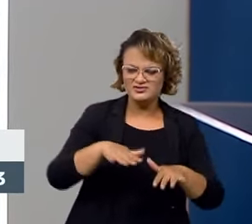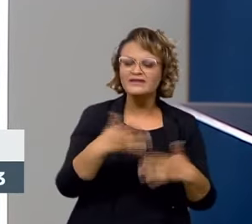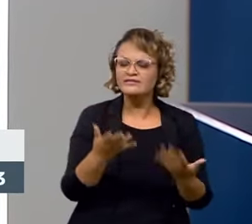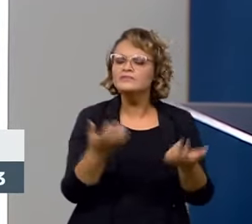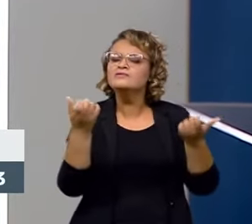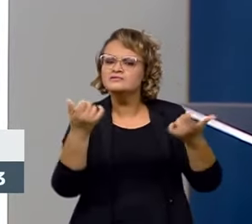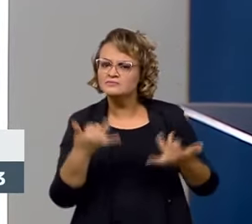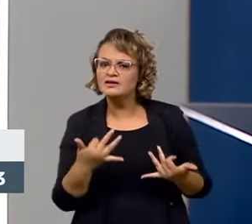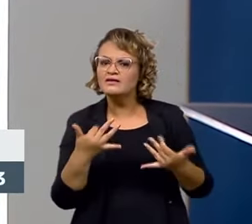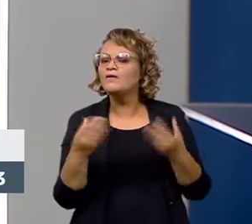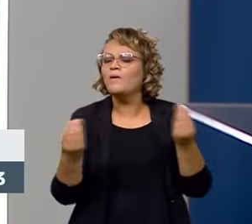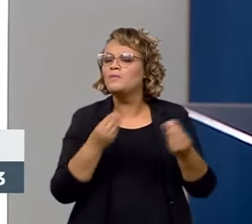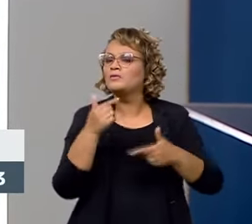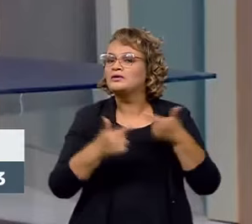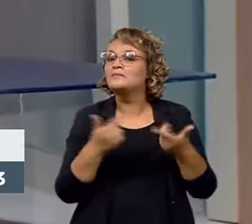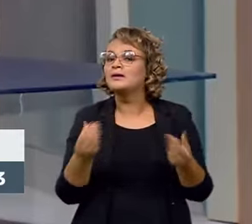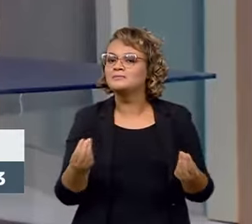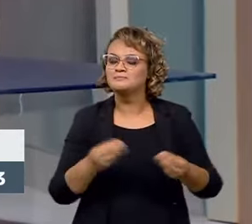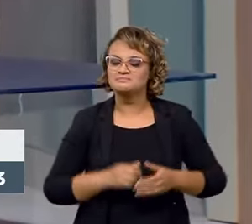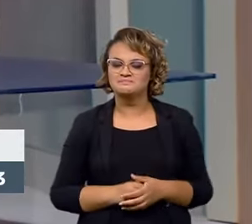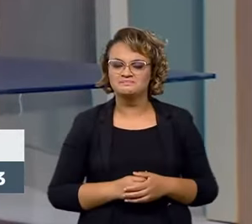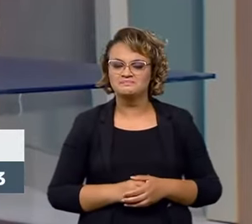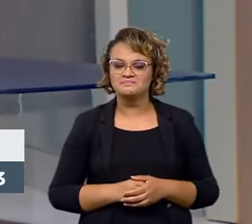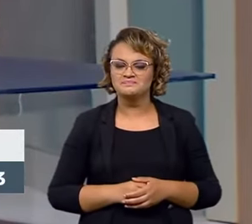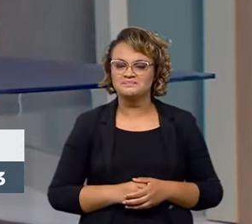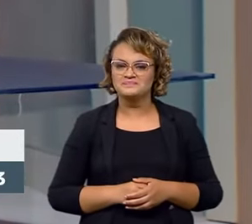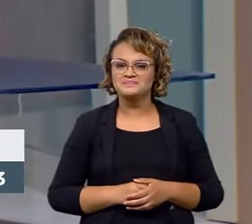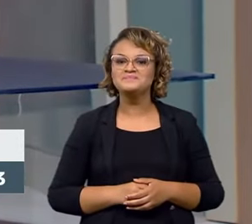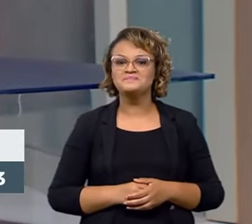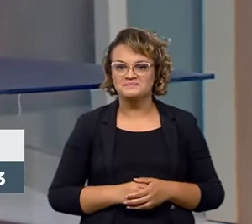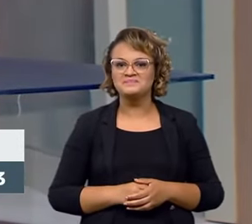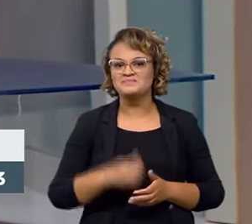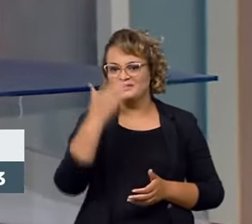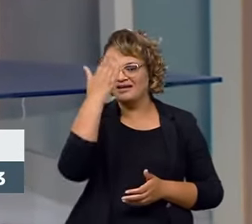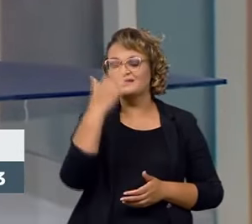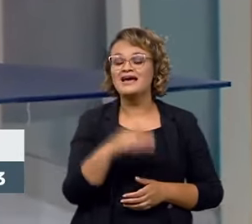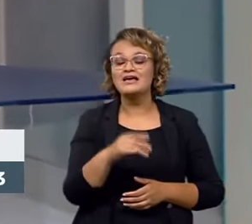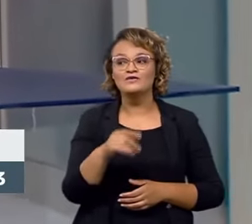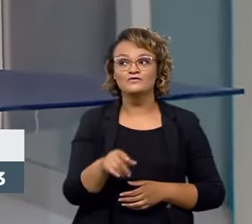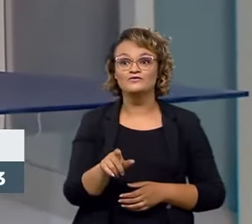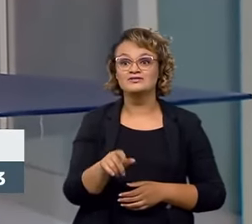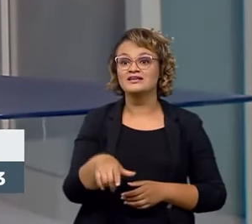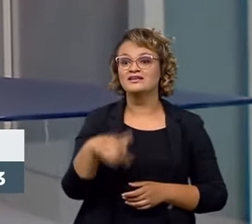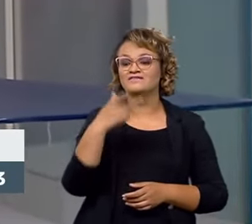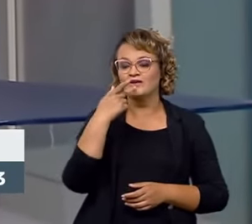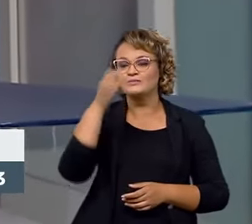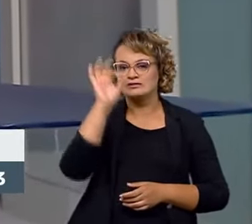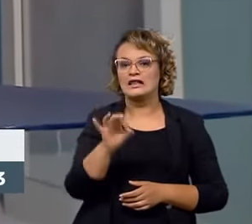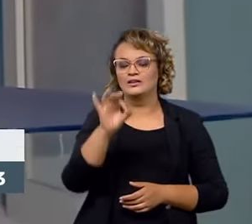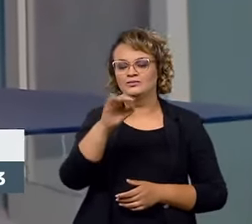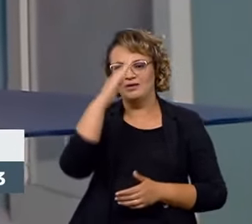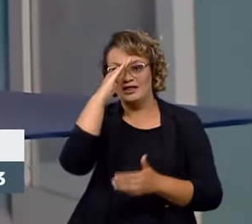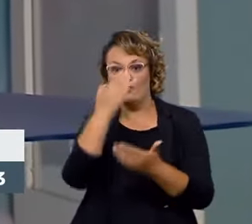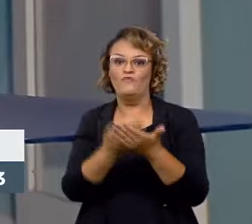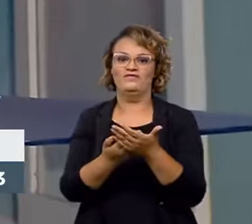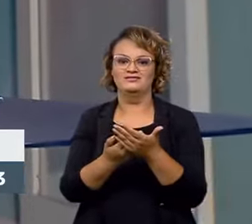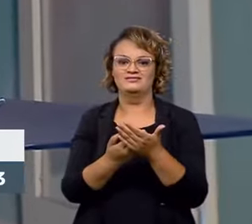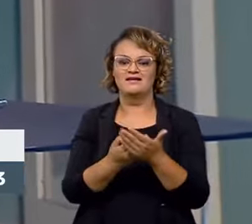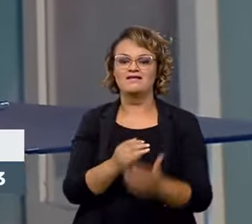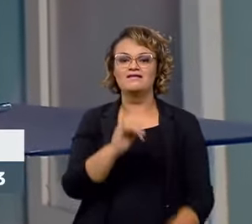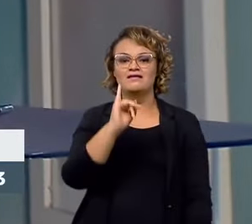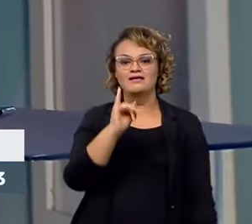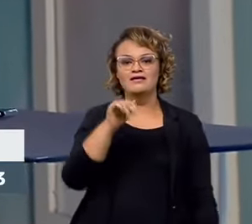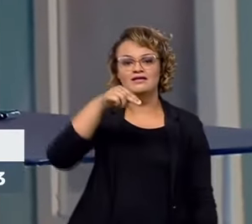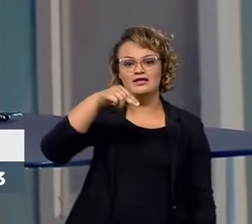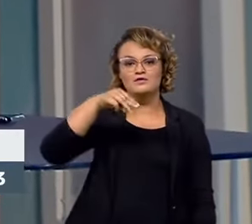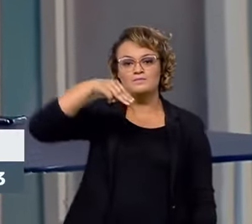explicando isso para a gente, por favor. Obrigado, Marina. Você trocou numa palavra fundamental, que é confiança. Então, o Inmetro existe para